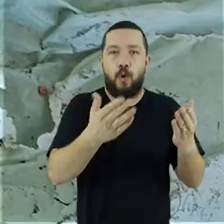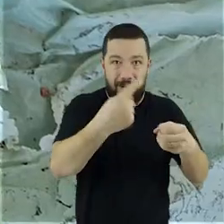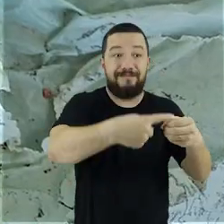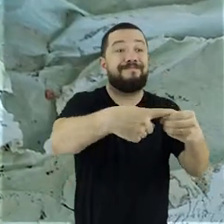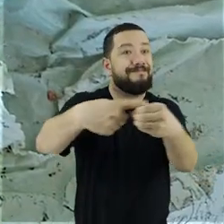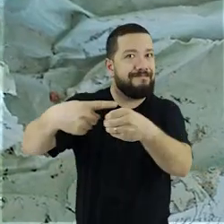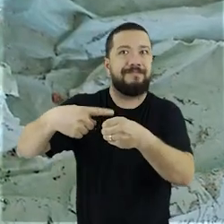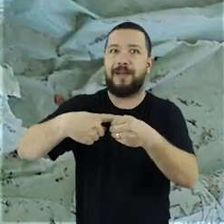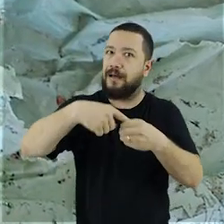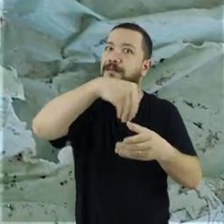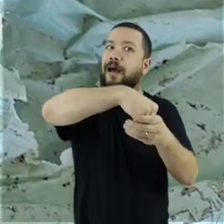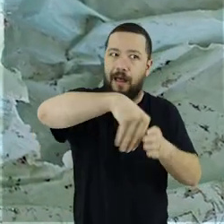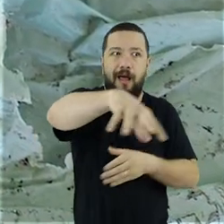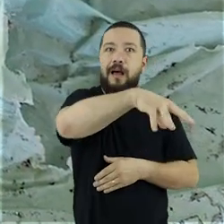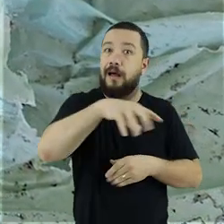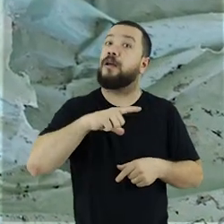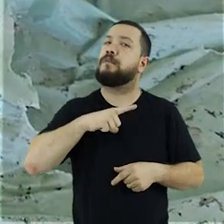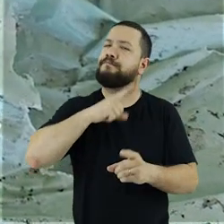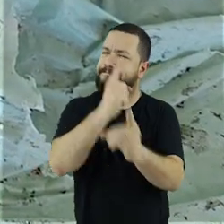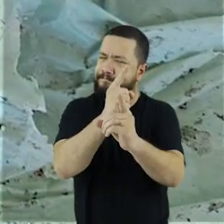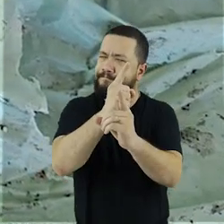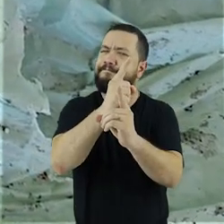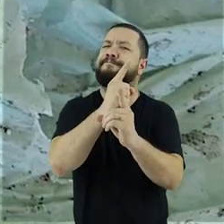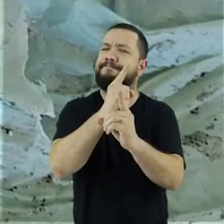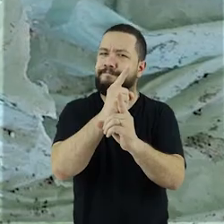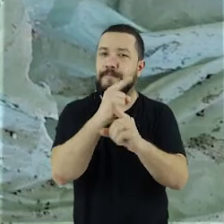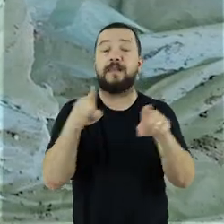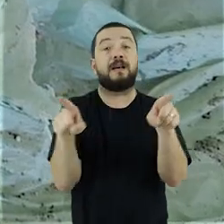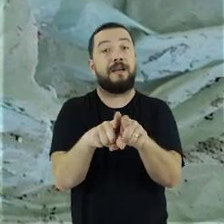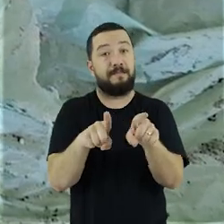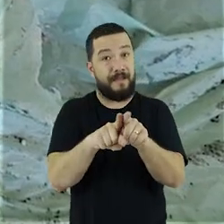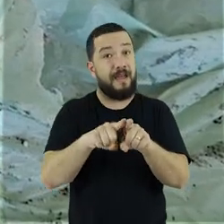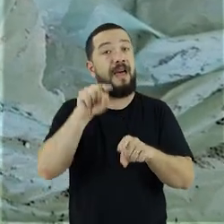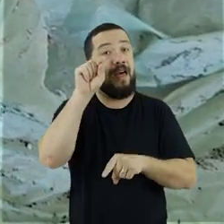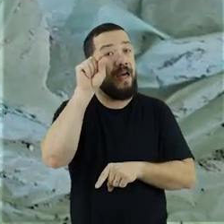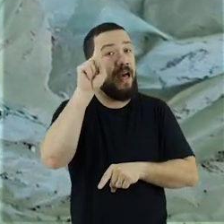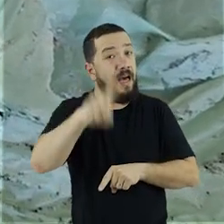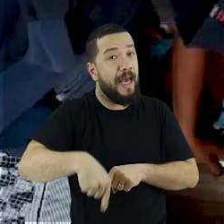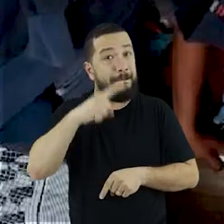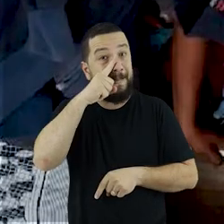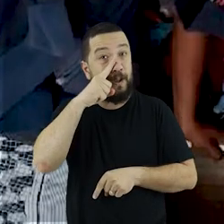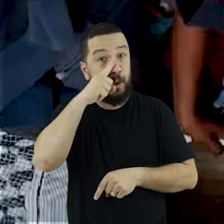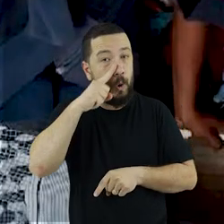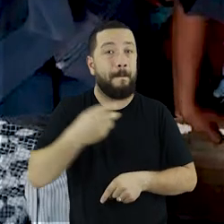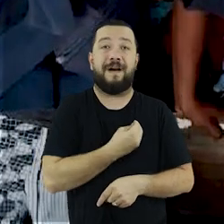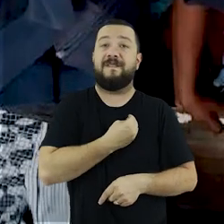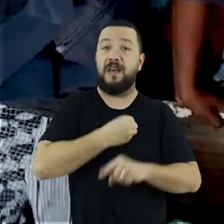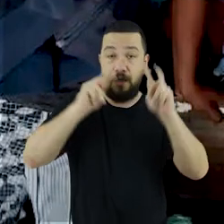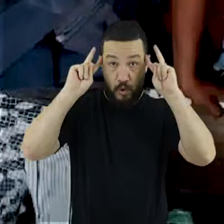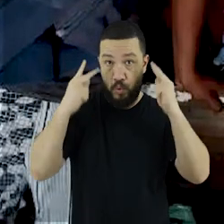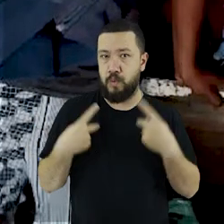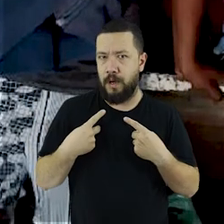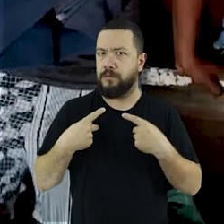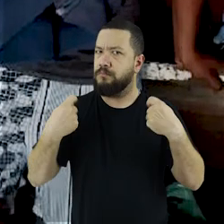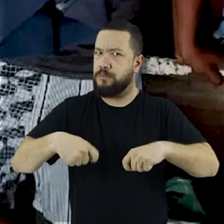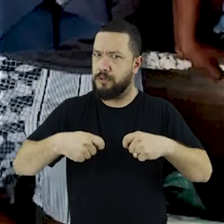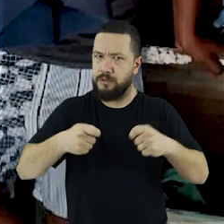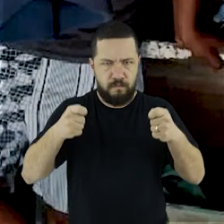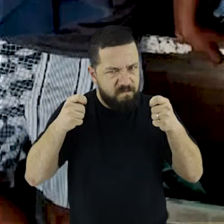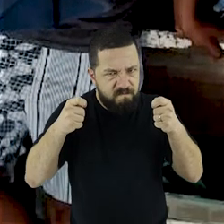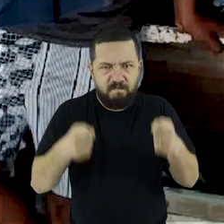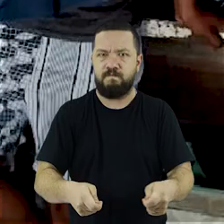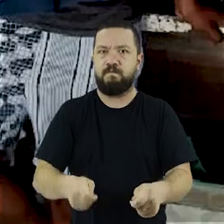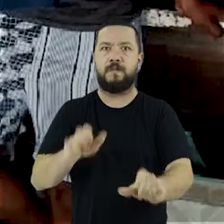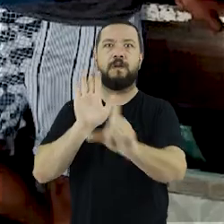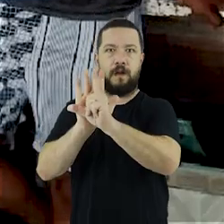multiplicaram nas cidades. Novas formas de ameaça à dignidade humana que serão combatidas e libertadas com todo o rigor